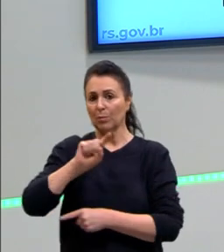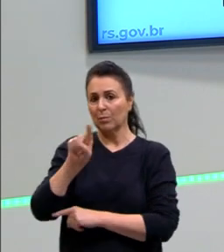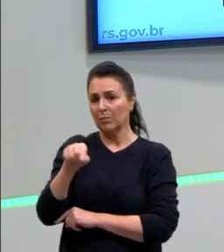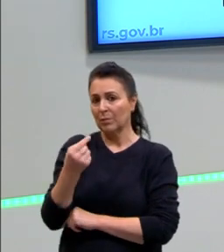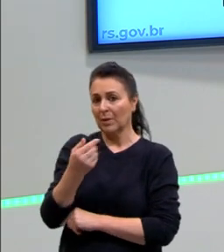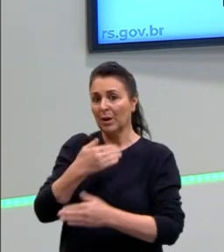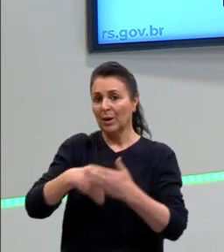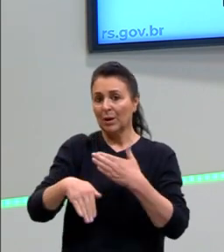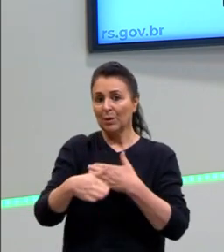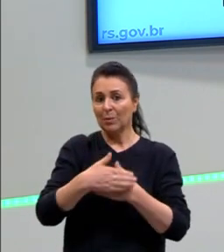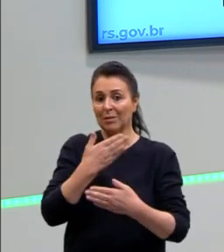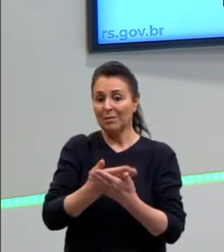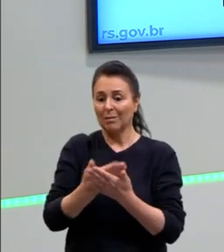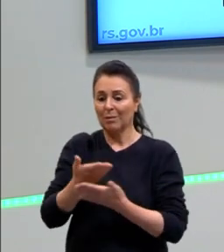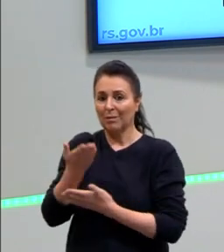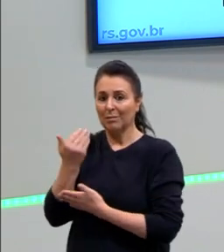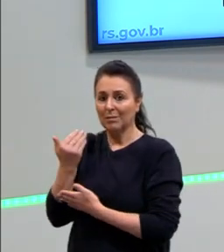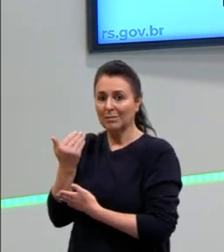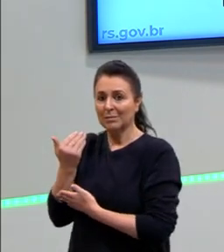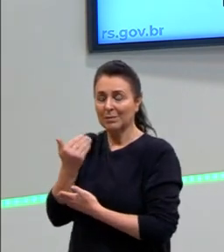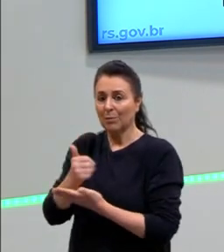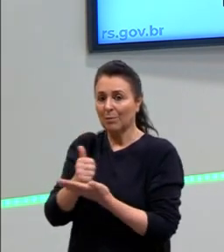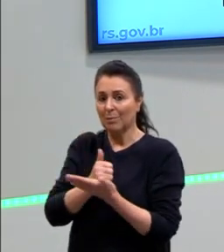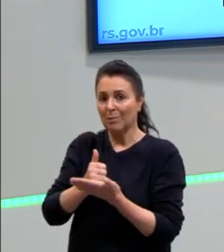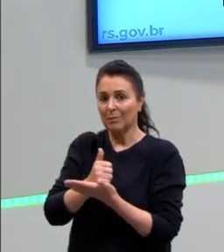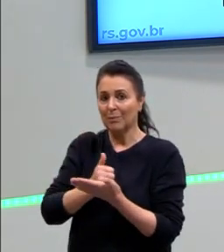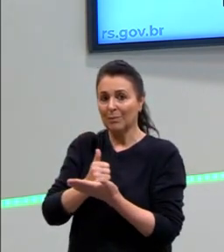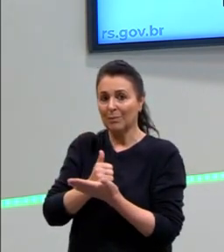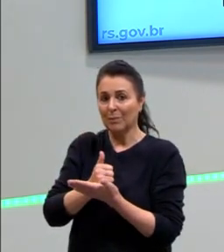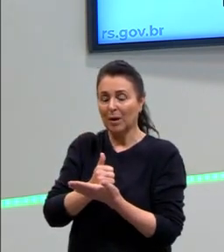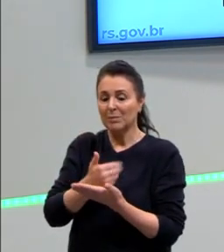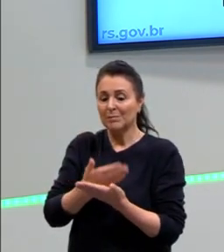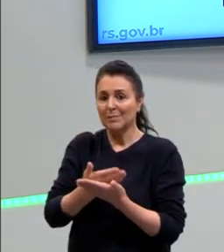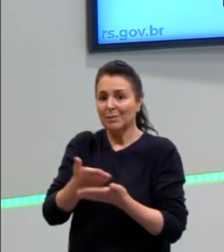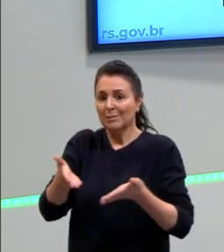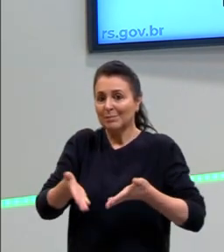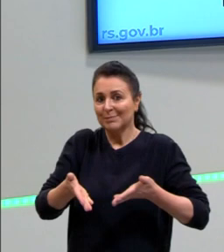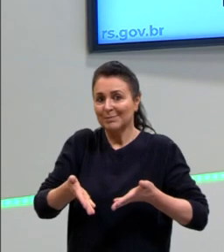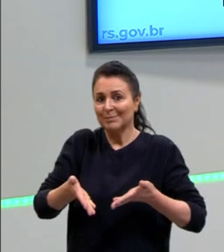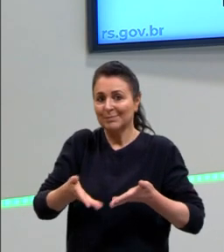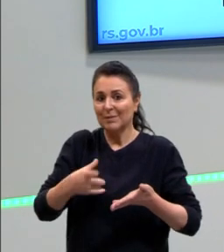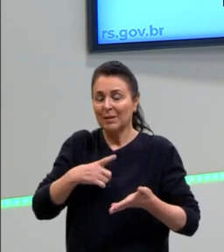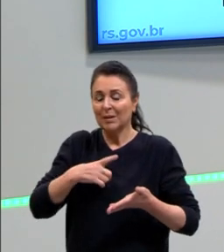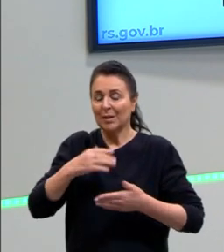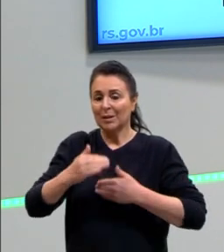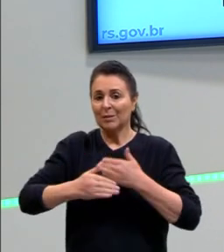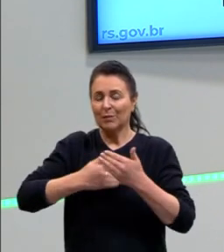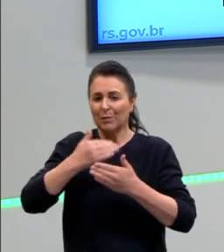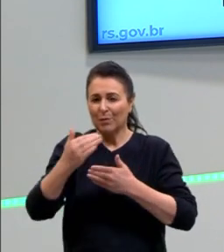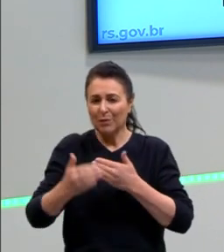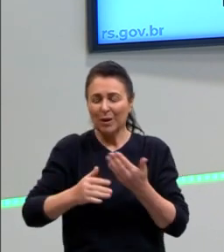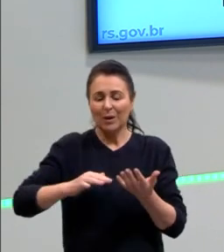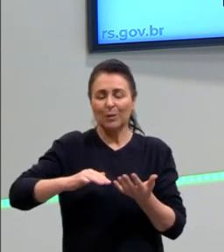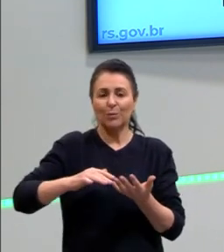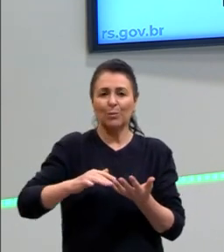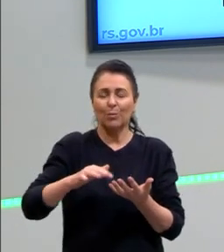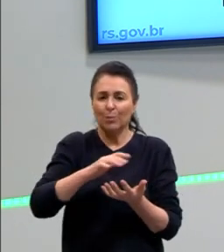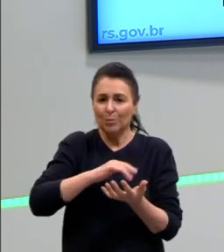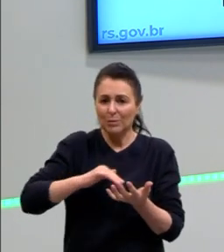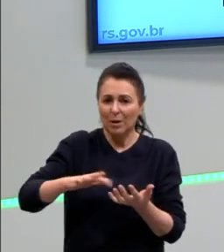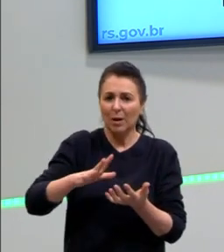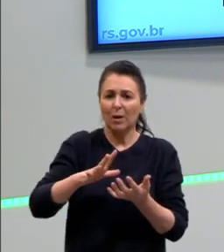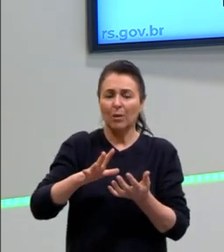Então, todas as aulas anteriores, elas servem de base para a nossa aula de hoje, envolvendo todas as operações, as